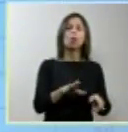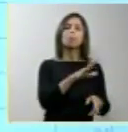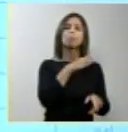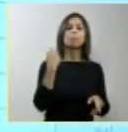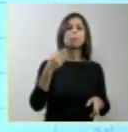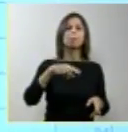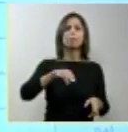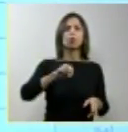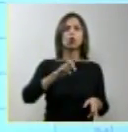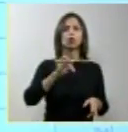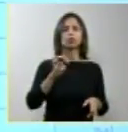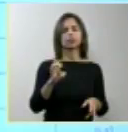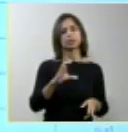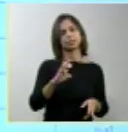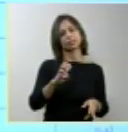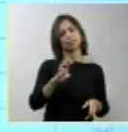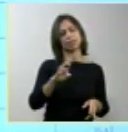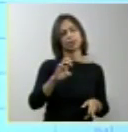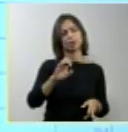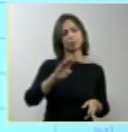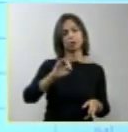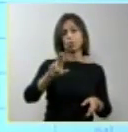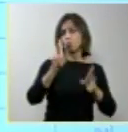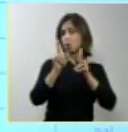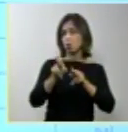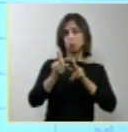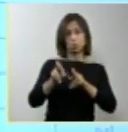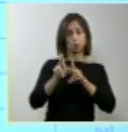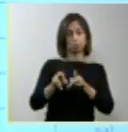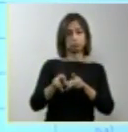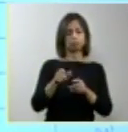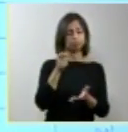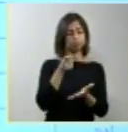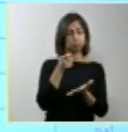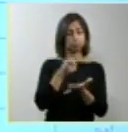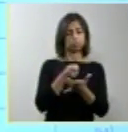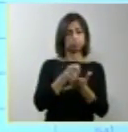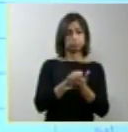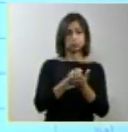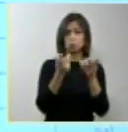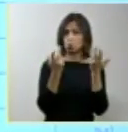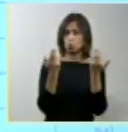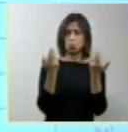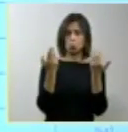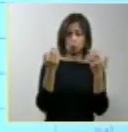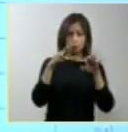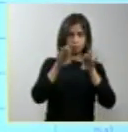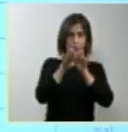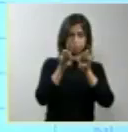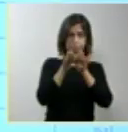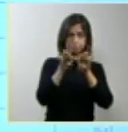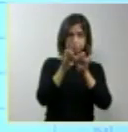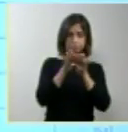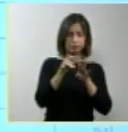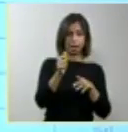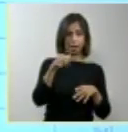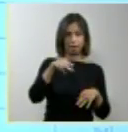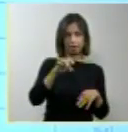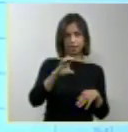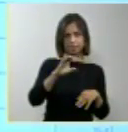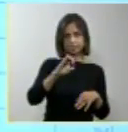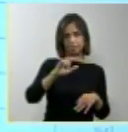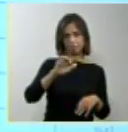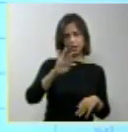Que está aqui. Isto é a morte cerebral. Rigorosamente igual. O anencefalo é